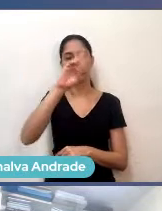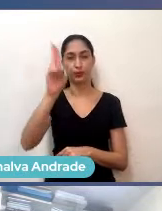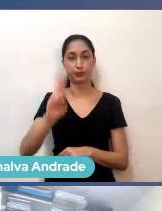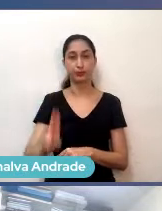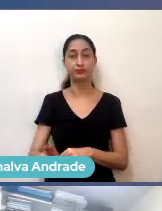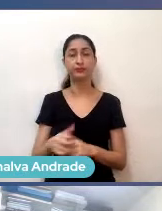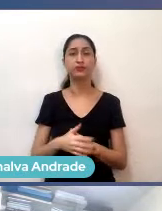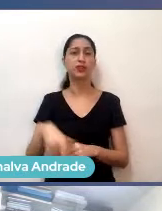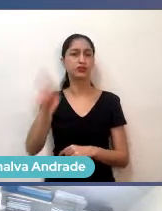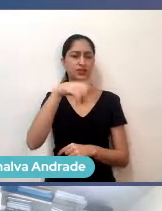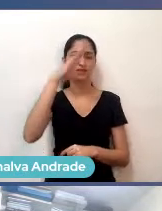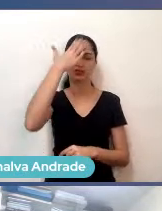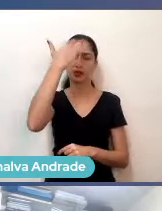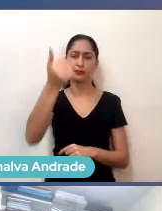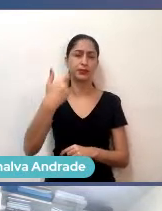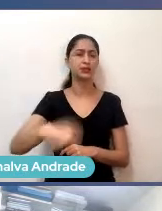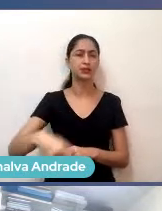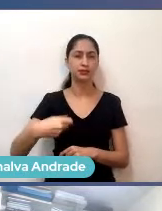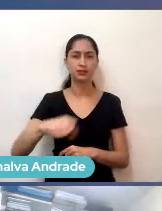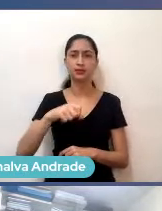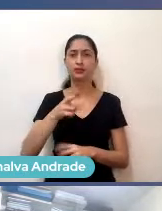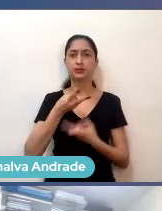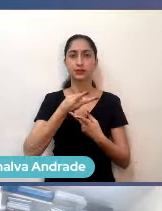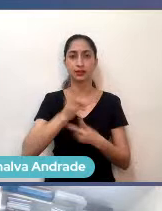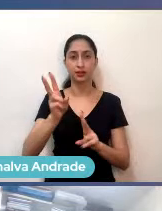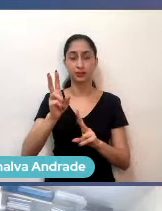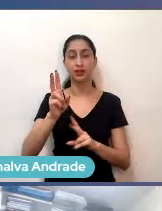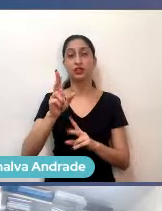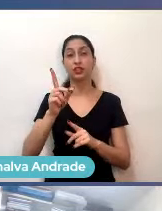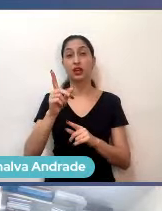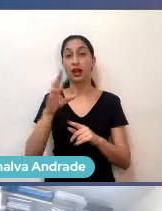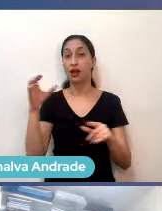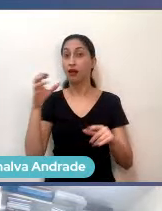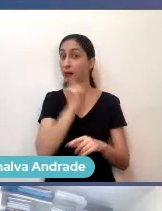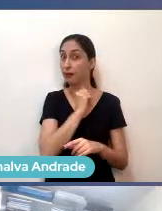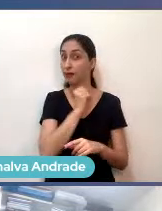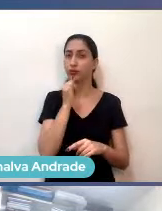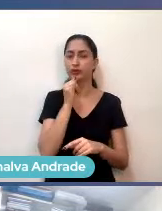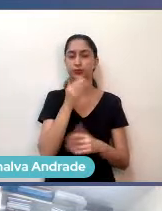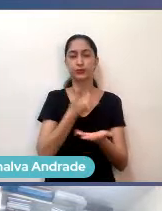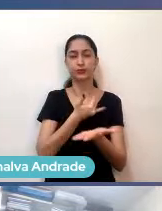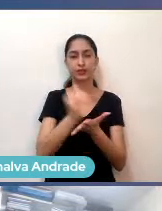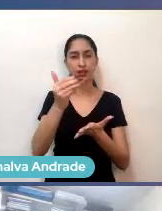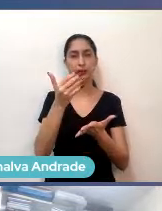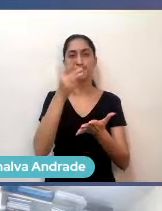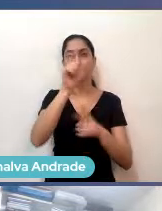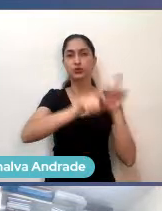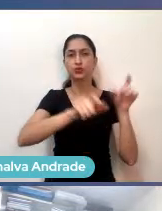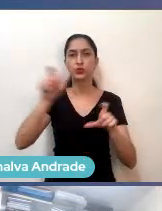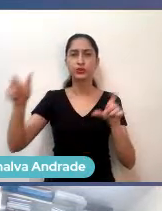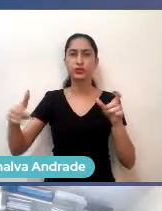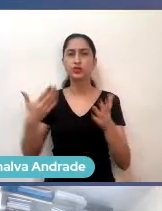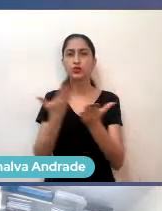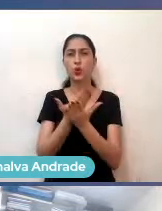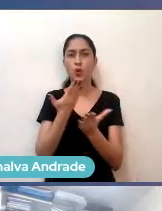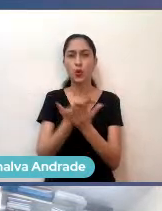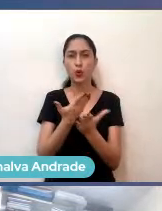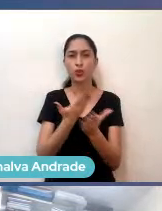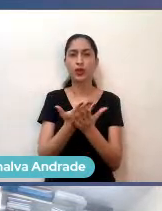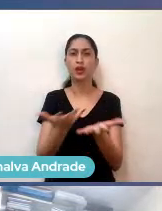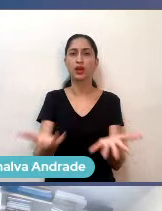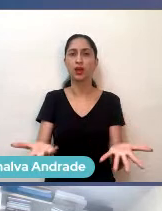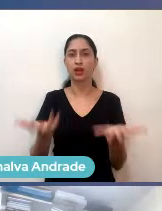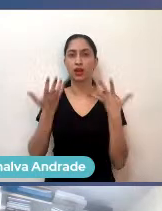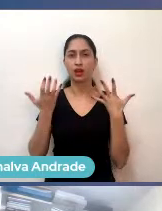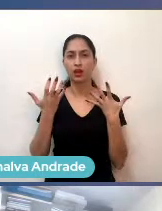precisa de ter a dinâmica de entrada. Às vezes, começa por os estudantes, às vezes, pessoas que querem reposicionar a sua carreira.